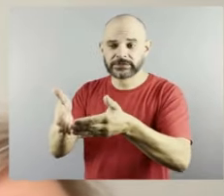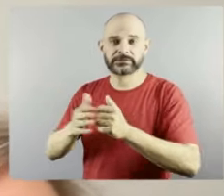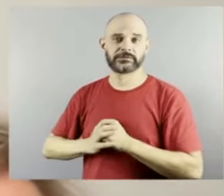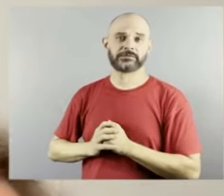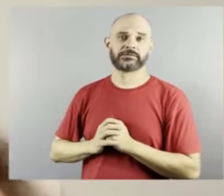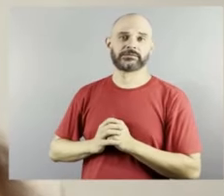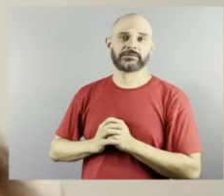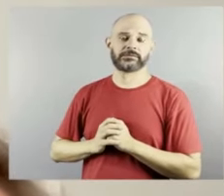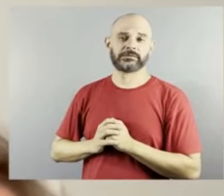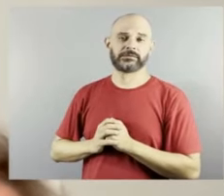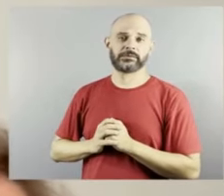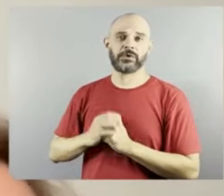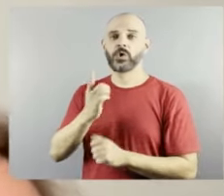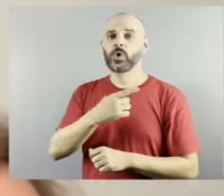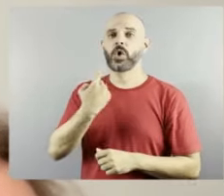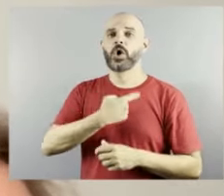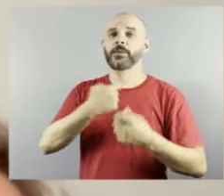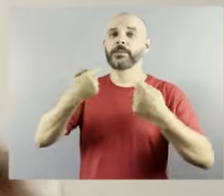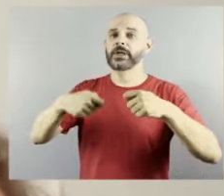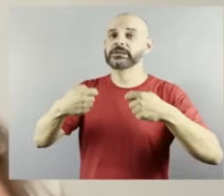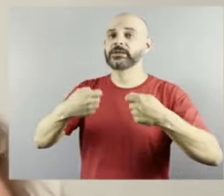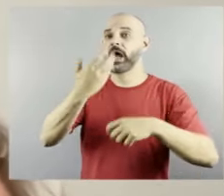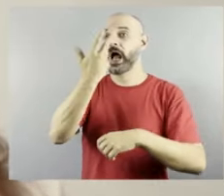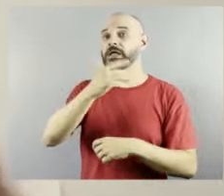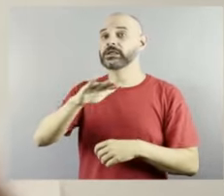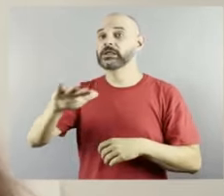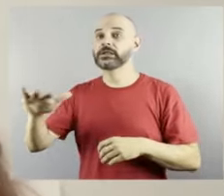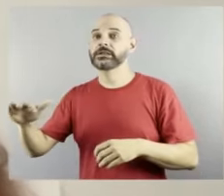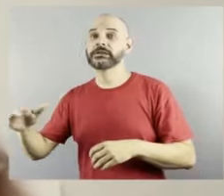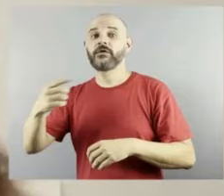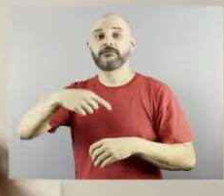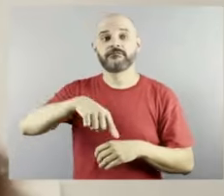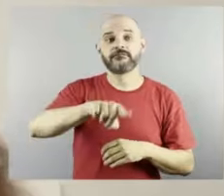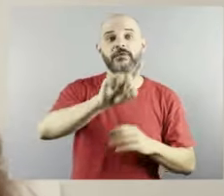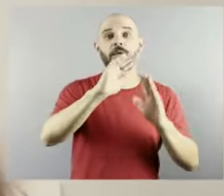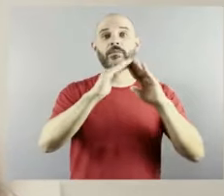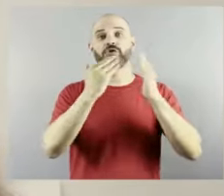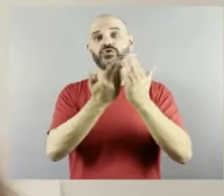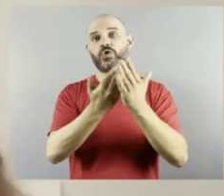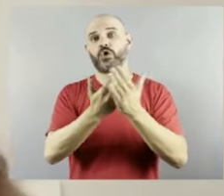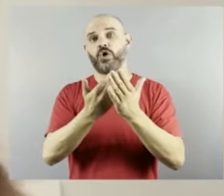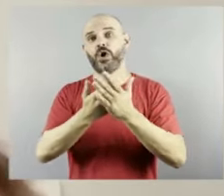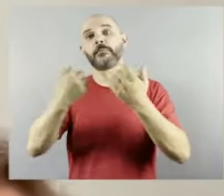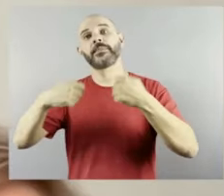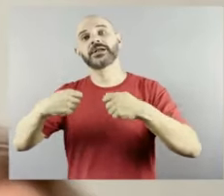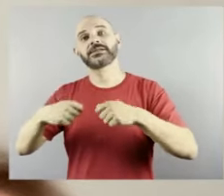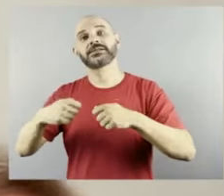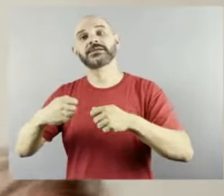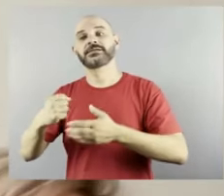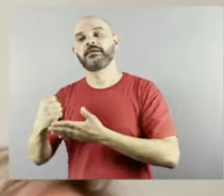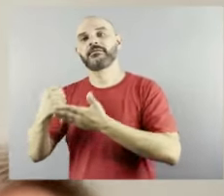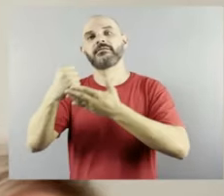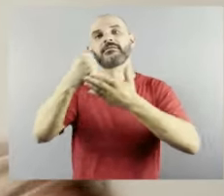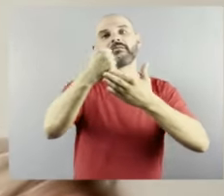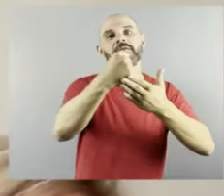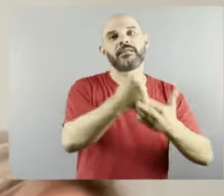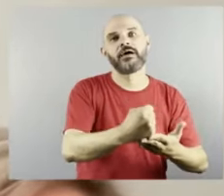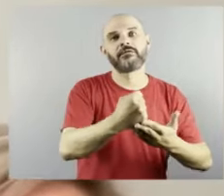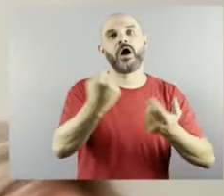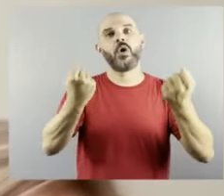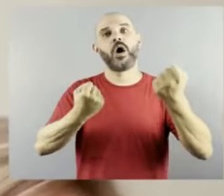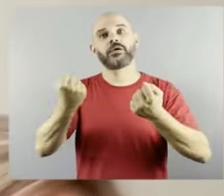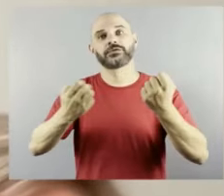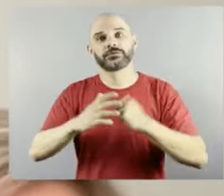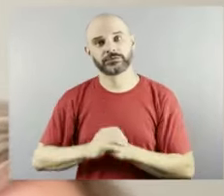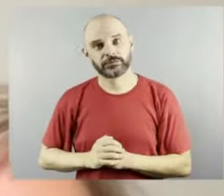cheguem na escola, para isso eu preciso um transporte adequado para uma pessoa com deficiência, então claro tem muitas coisas a